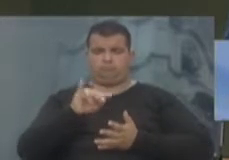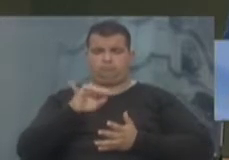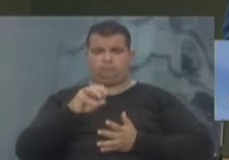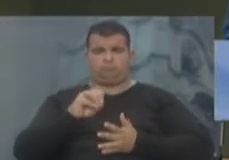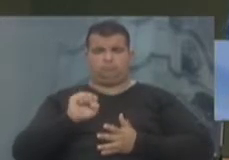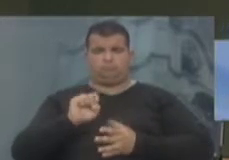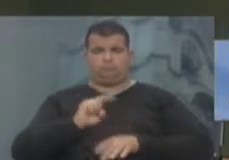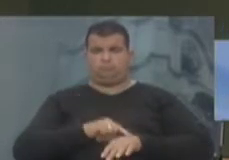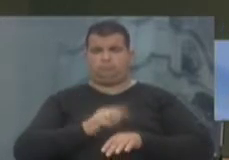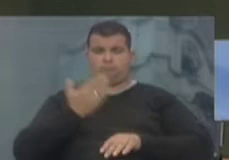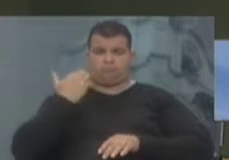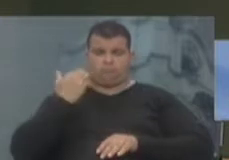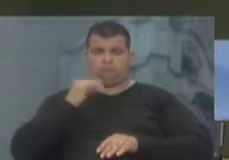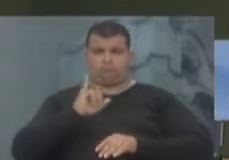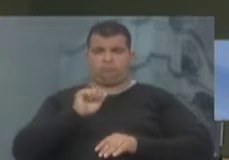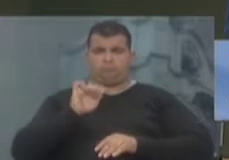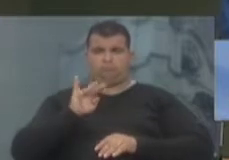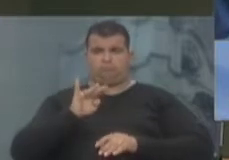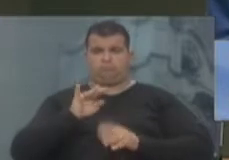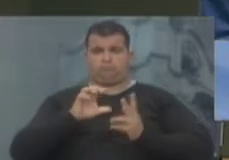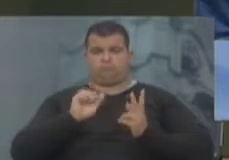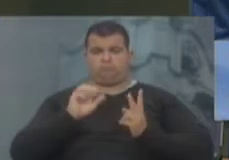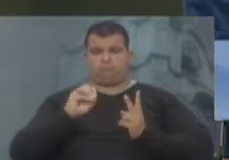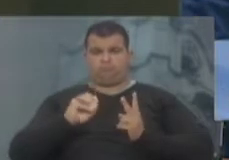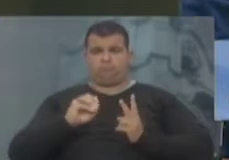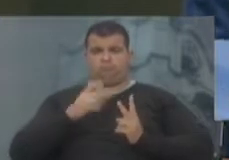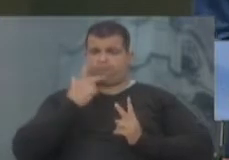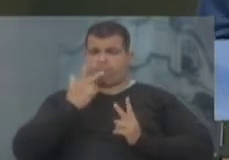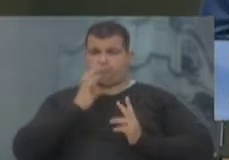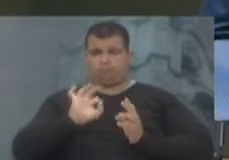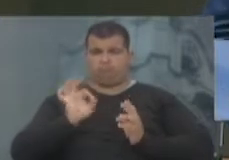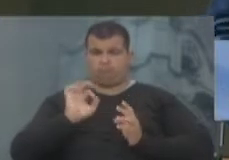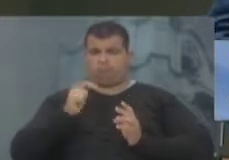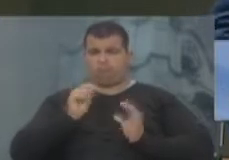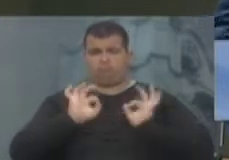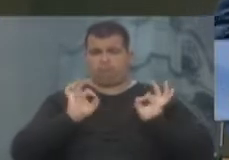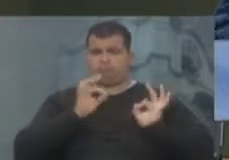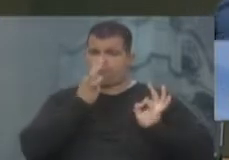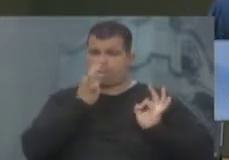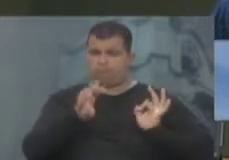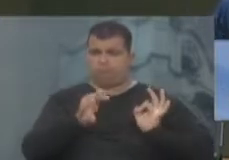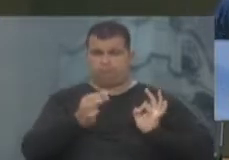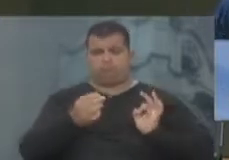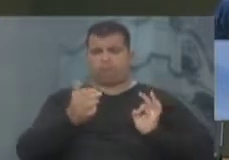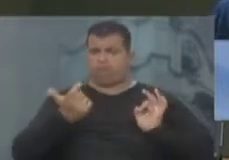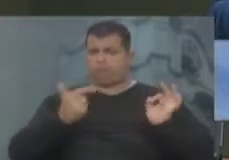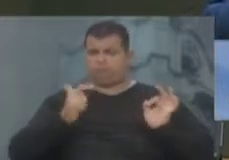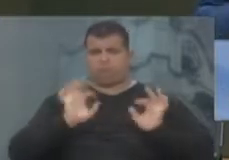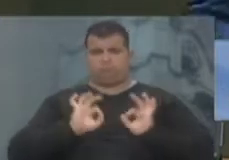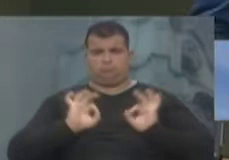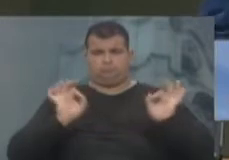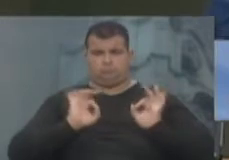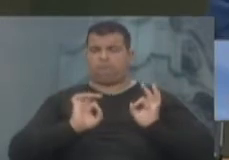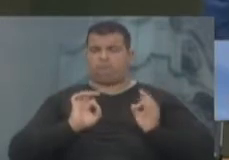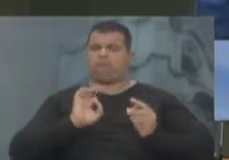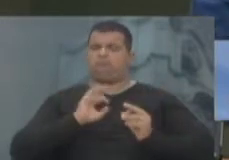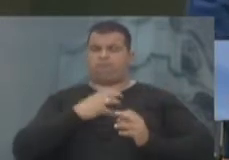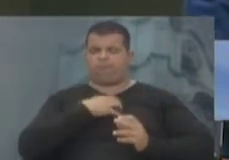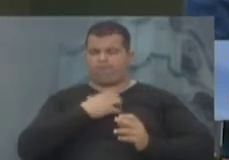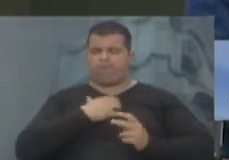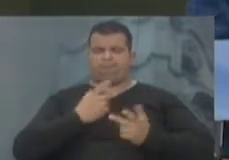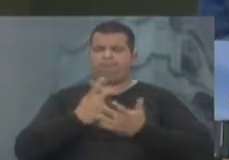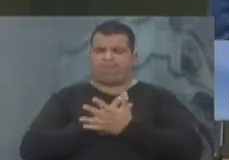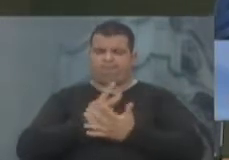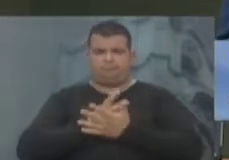Naquele momento, o IAB e a CAL não se manifestaram, não viram nenhum absurdo, não viram nenhum ato de má-fé ou